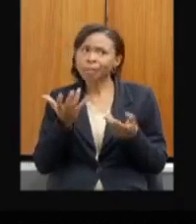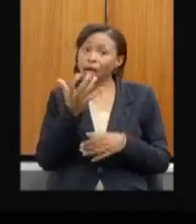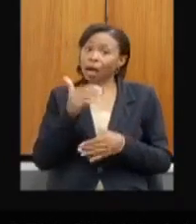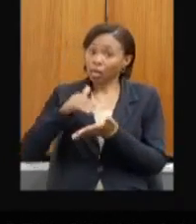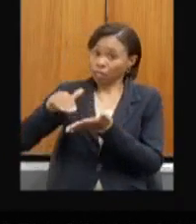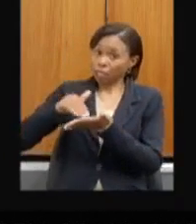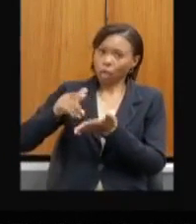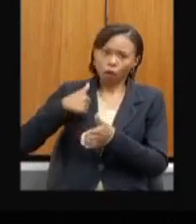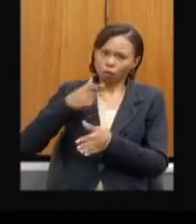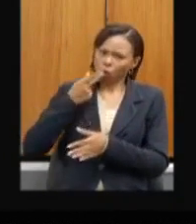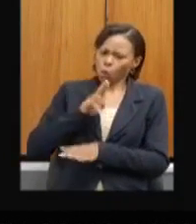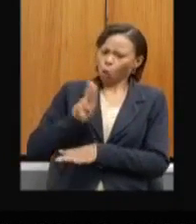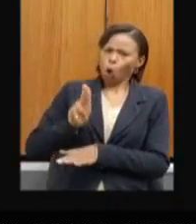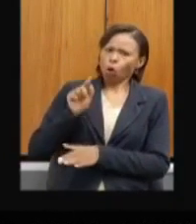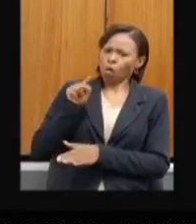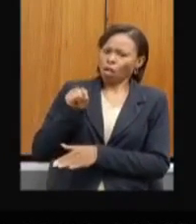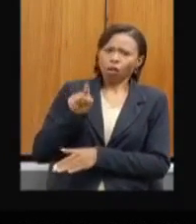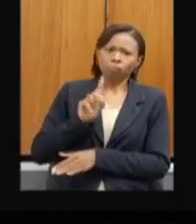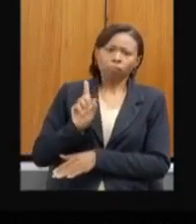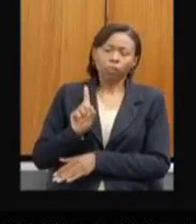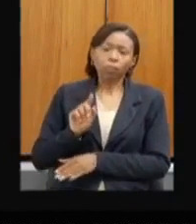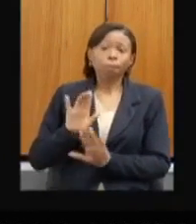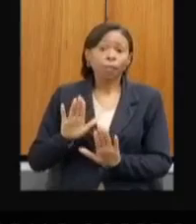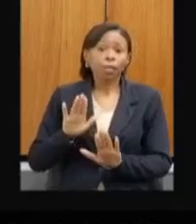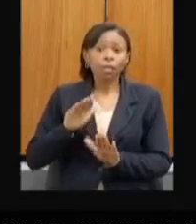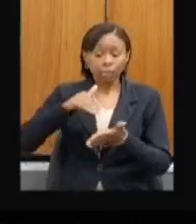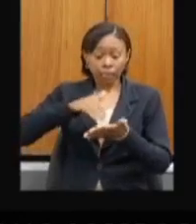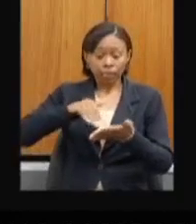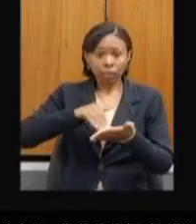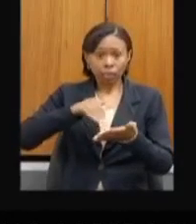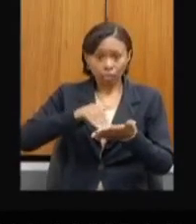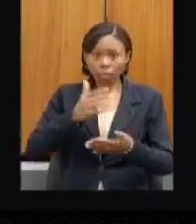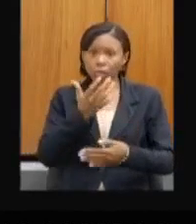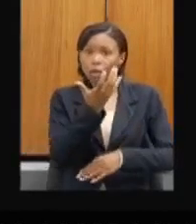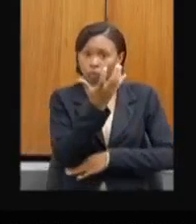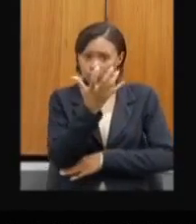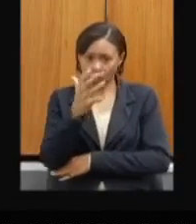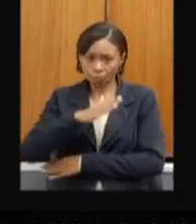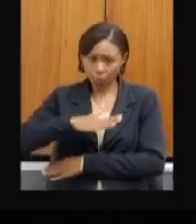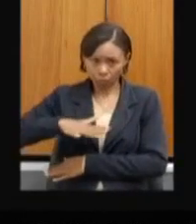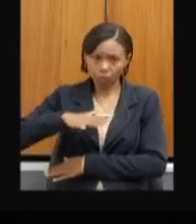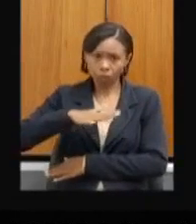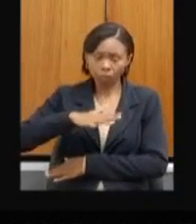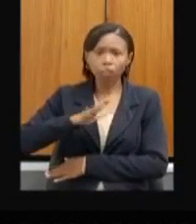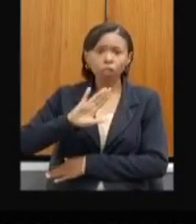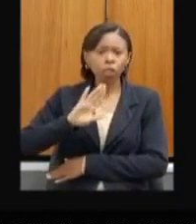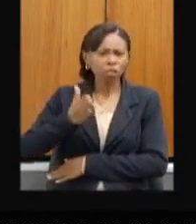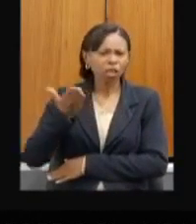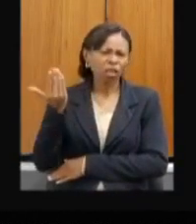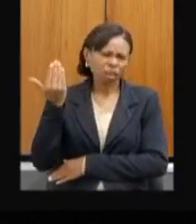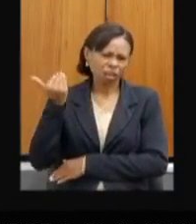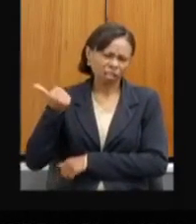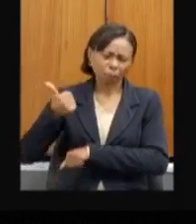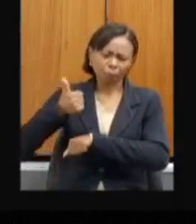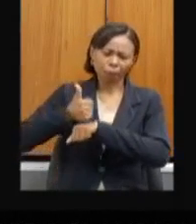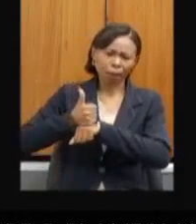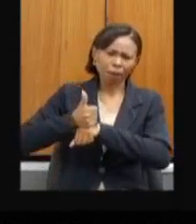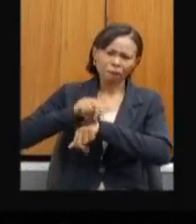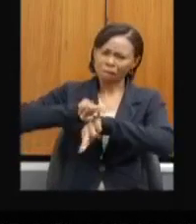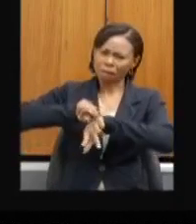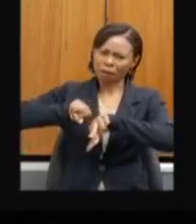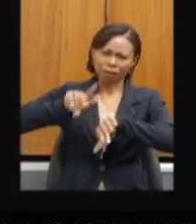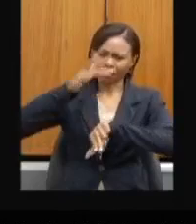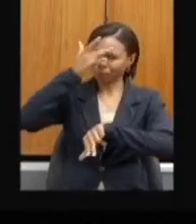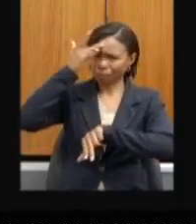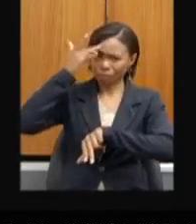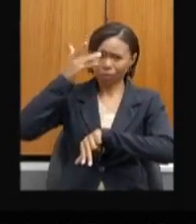de ninguém, mas a secretaria de meio ambiente, ela já foi ocupada por várias pessoas que tinham muito mais conversa